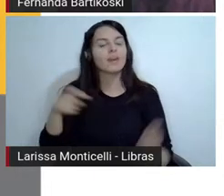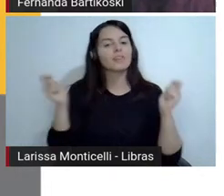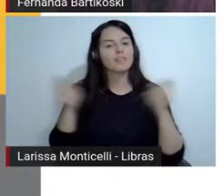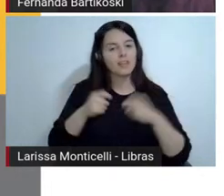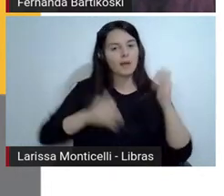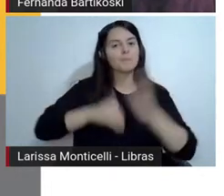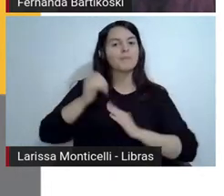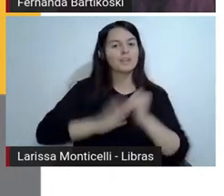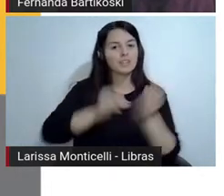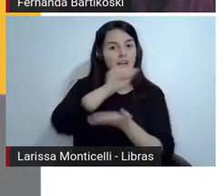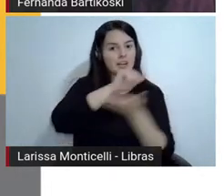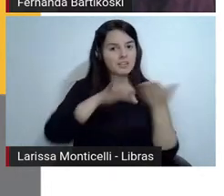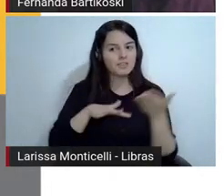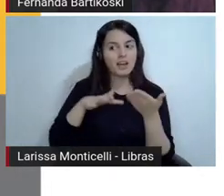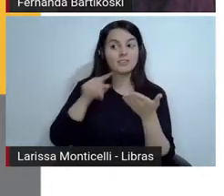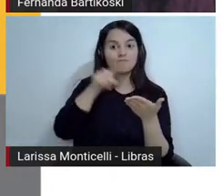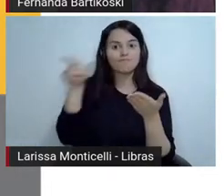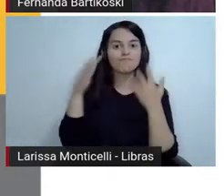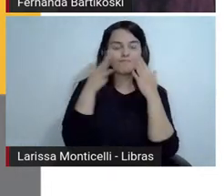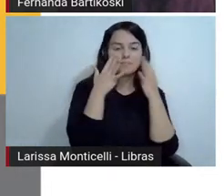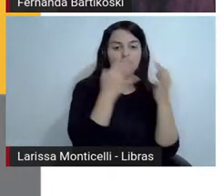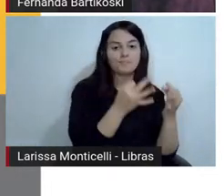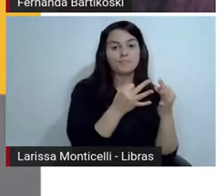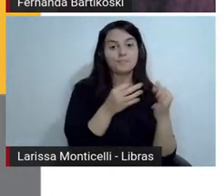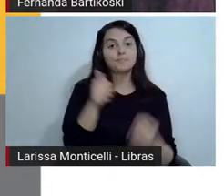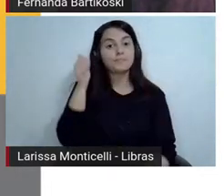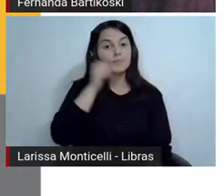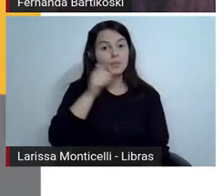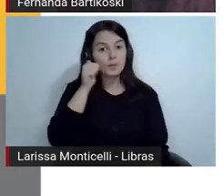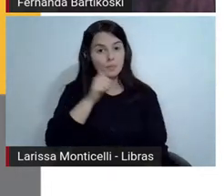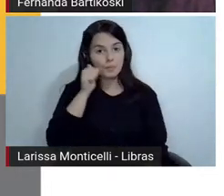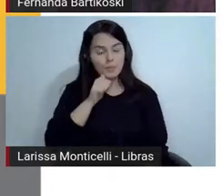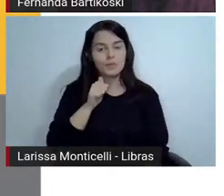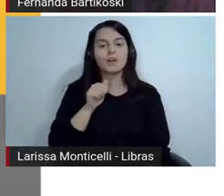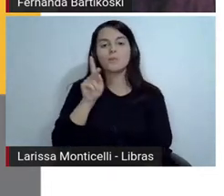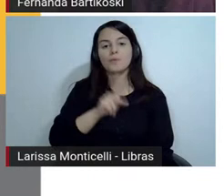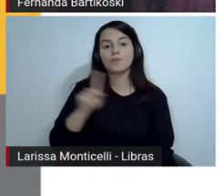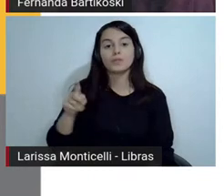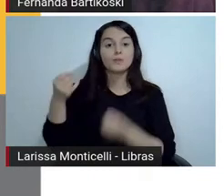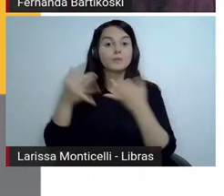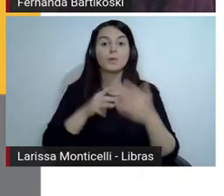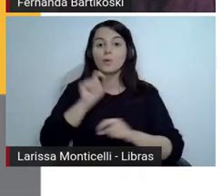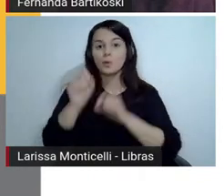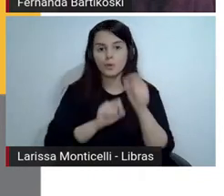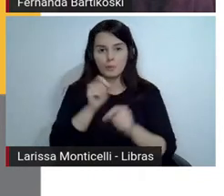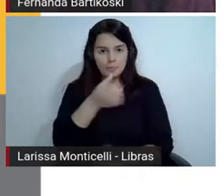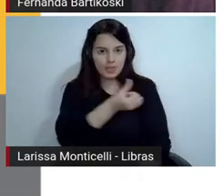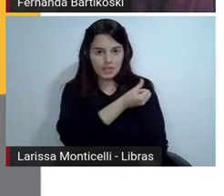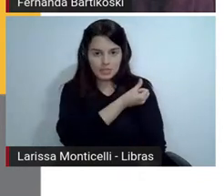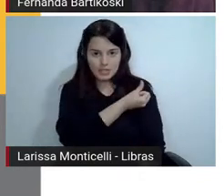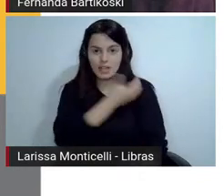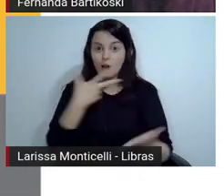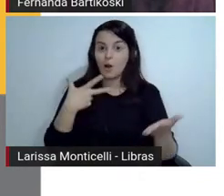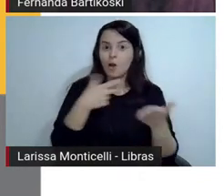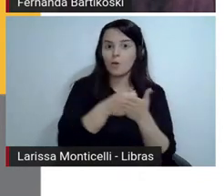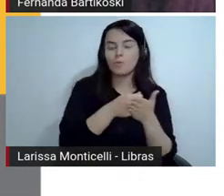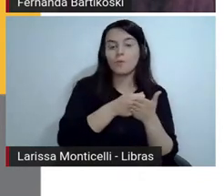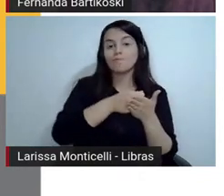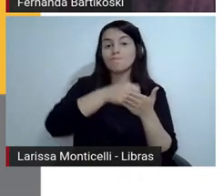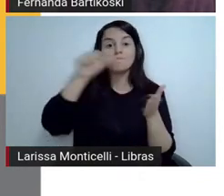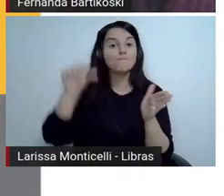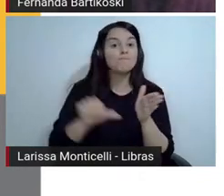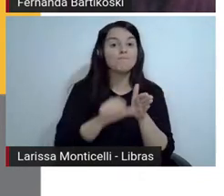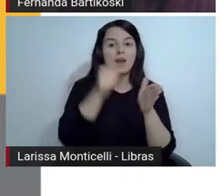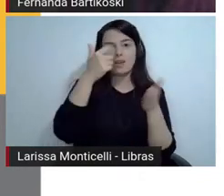Valéria Pedroso Tonato disse que quando ela estava na sexta série comprou o seu primeiro livro, Mistério no Caribe, da Agatha